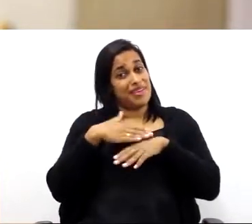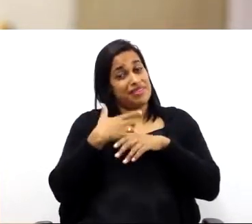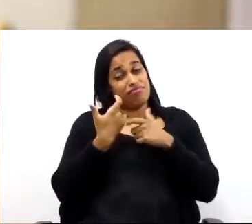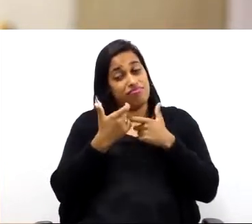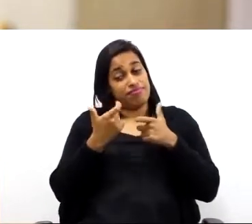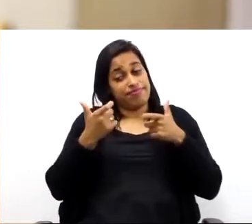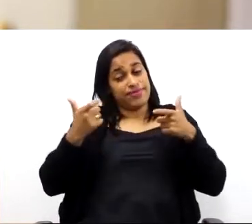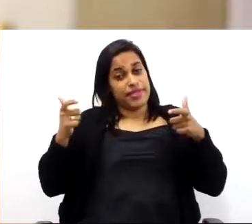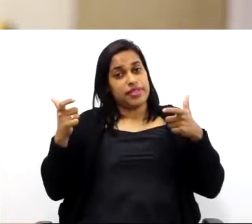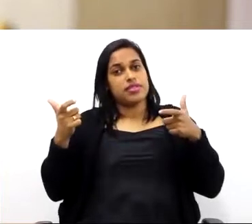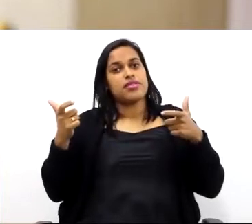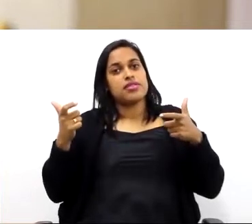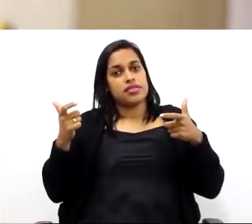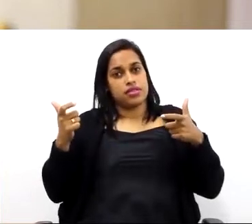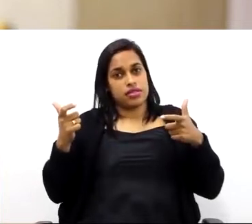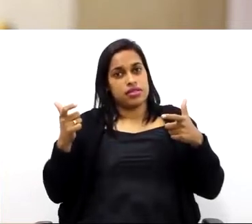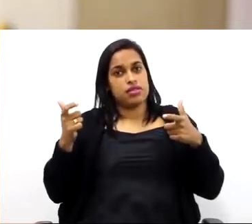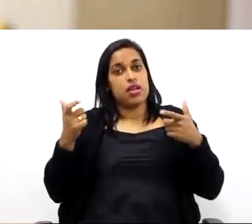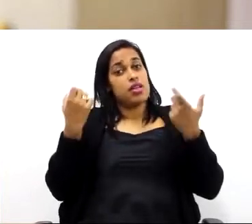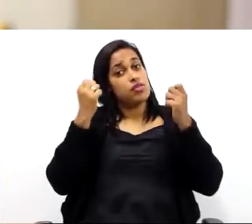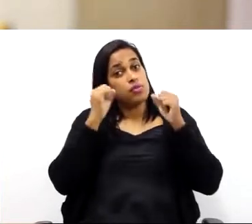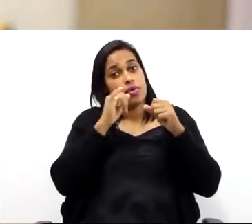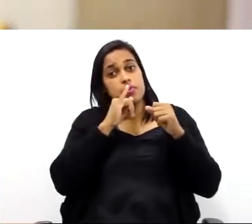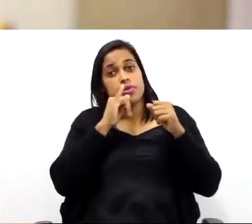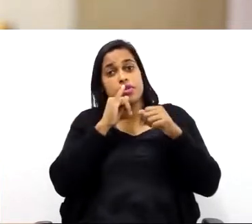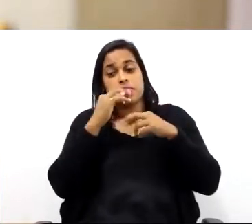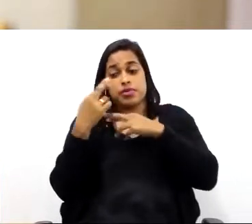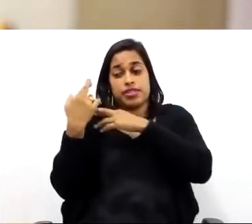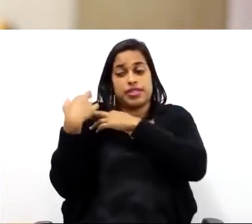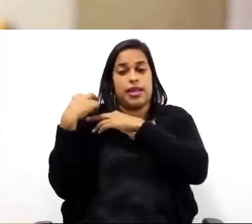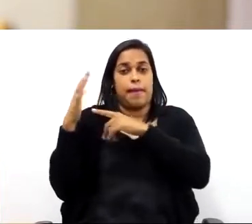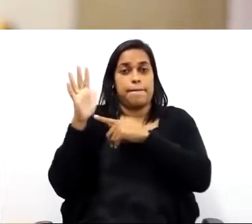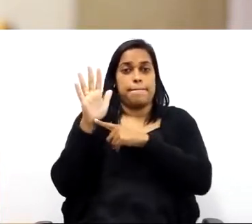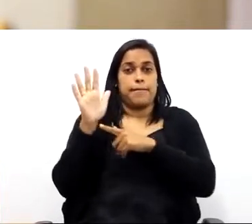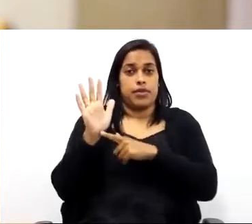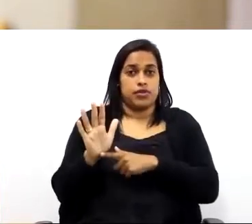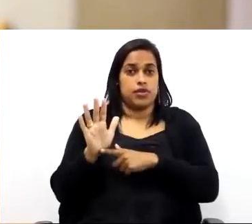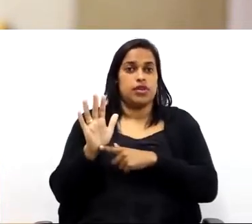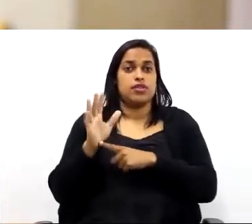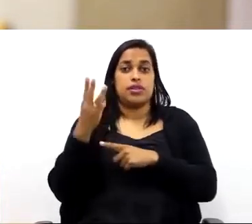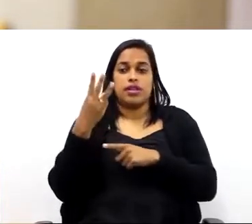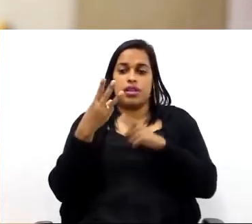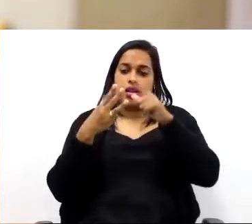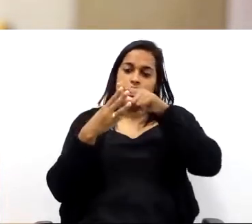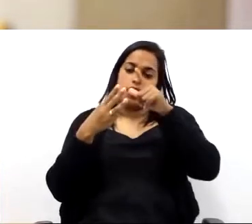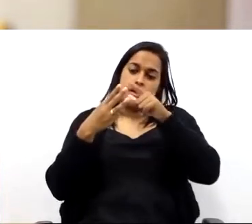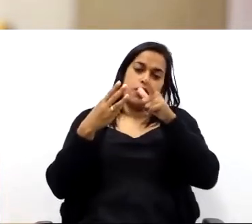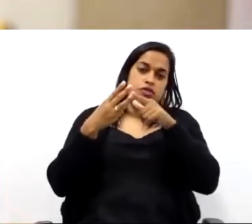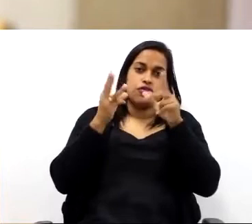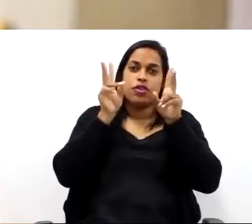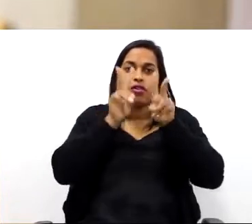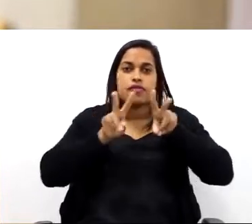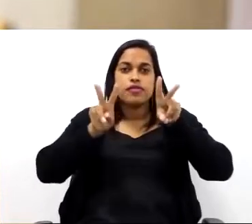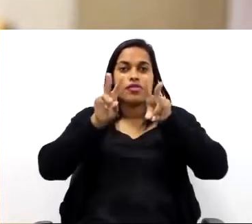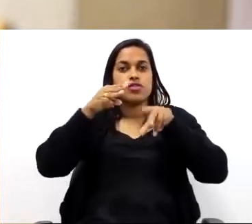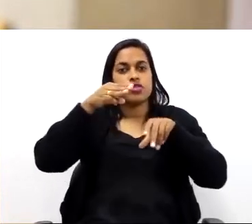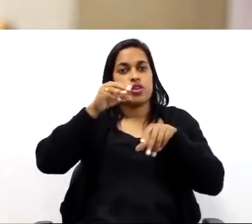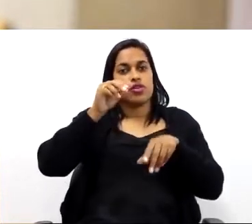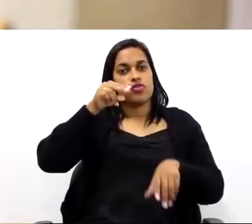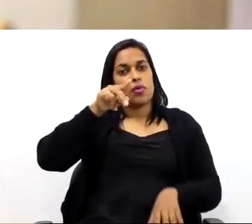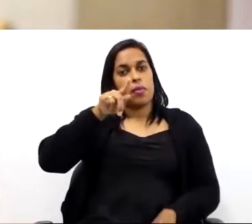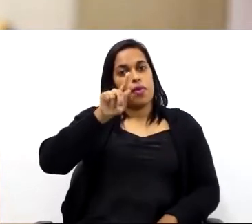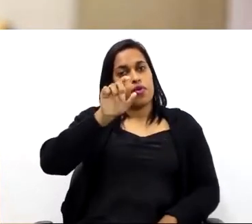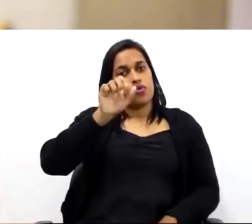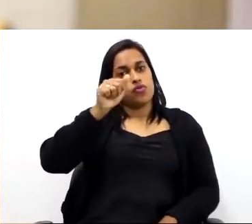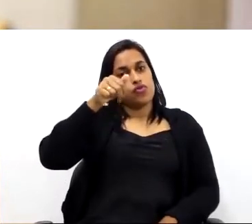maioria dos objetos, dos mobiliários, eles podem ser representados em apenas três vistas mongeanas. É importante que a gente, já que a gente